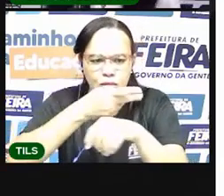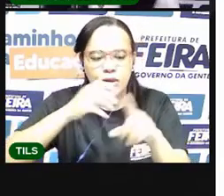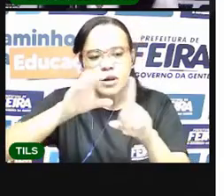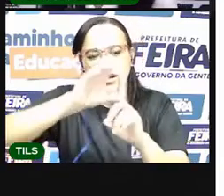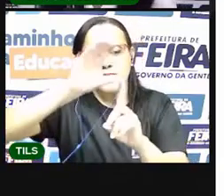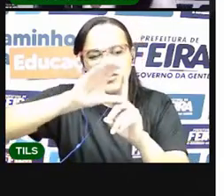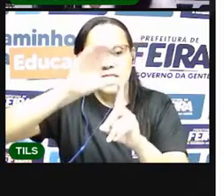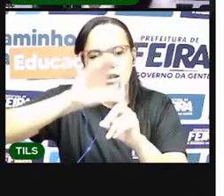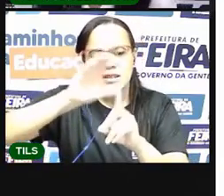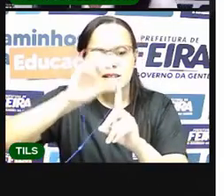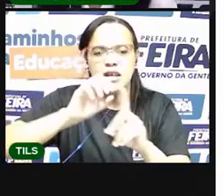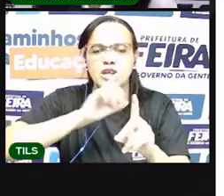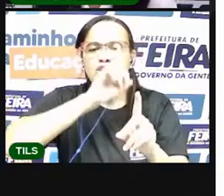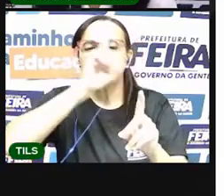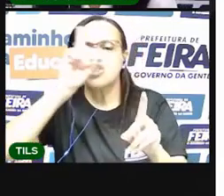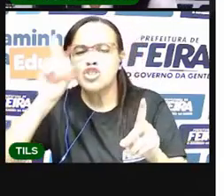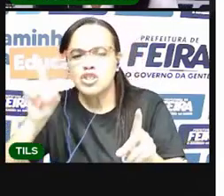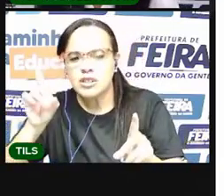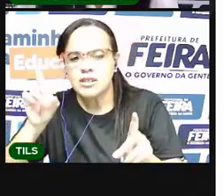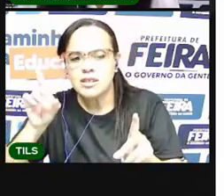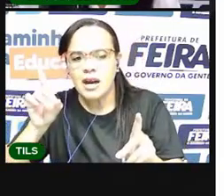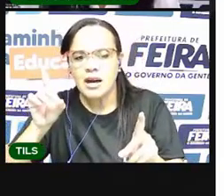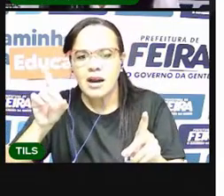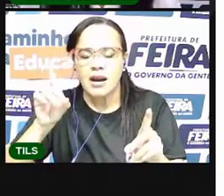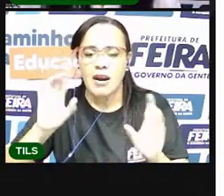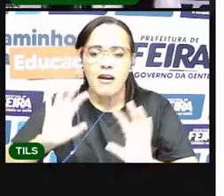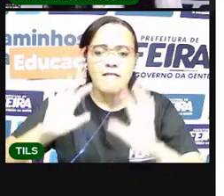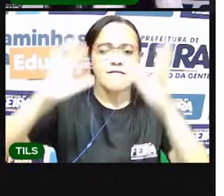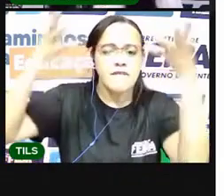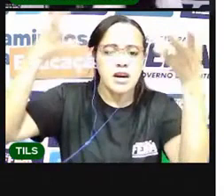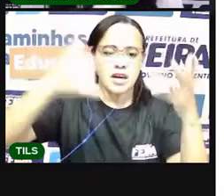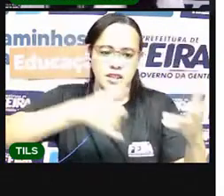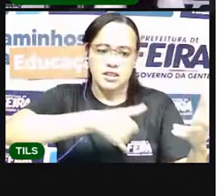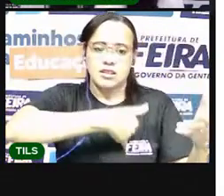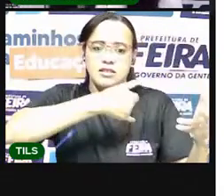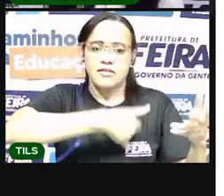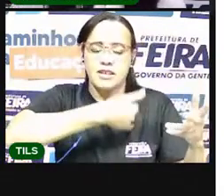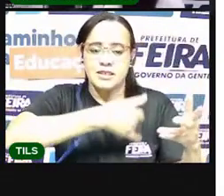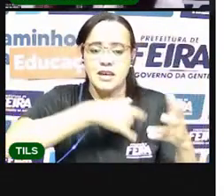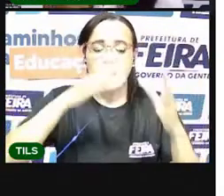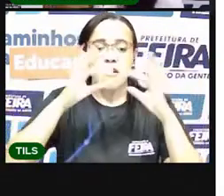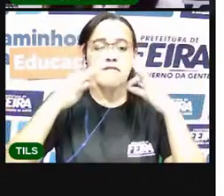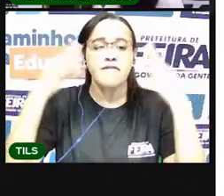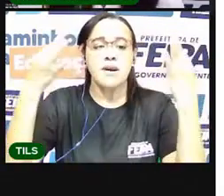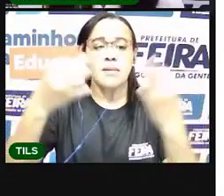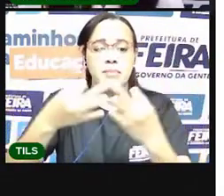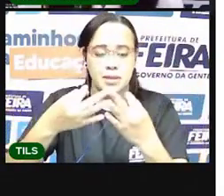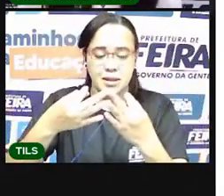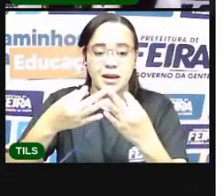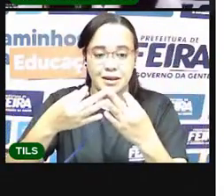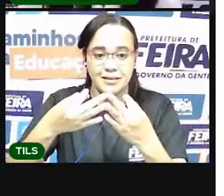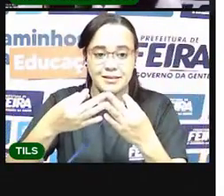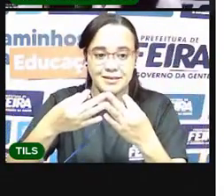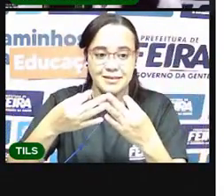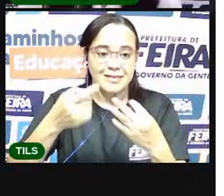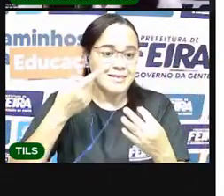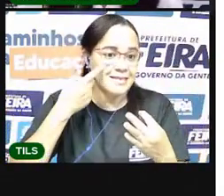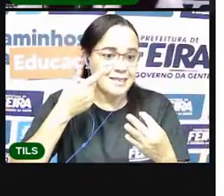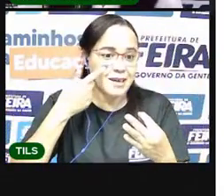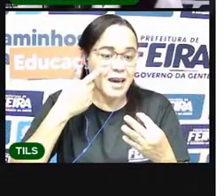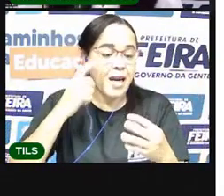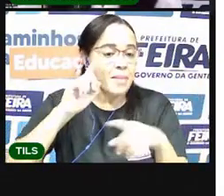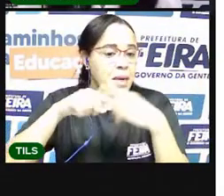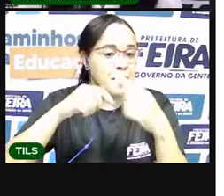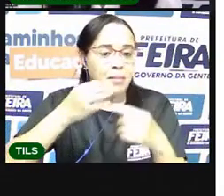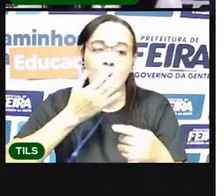datas de aniversário Sua E de seus familiares Pinta aí Pinta O dia